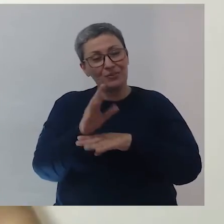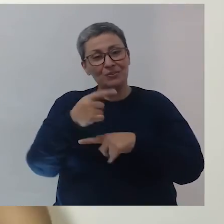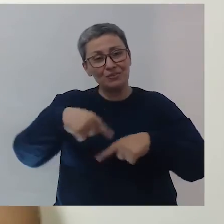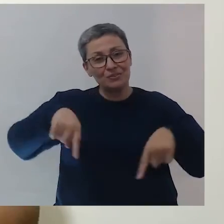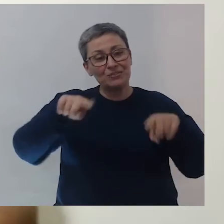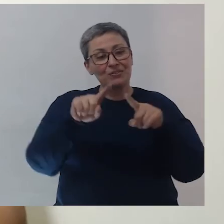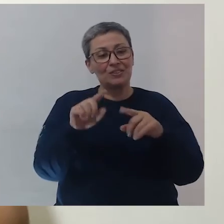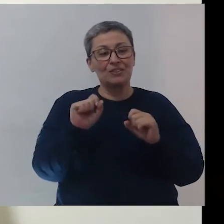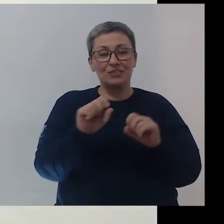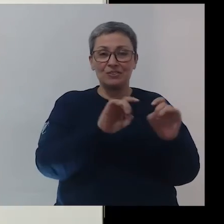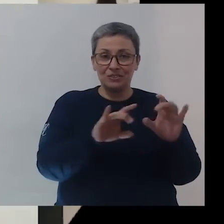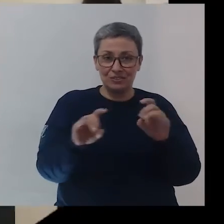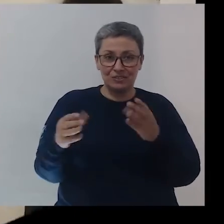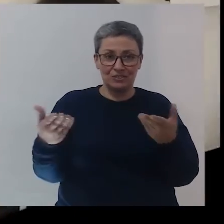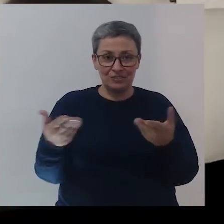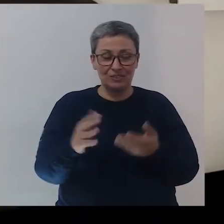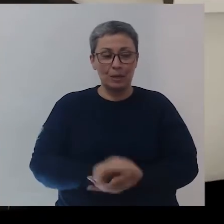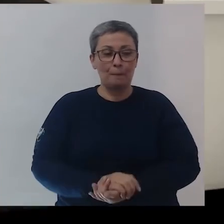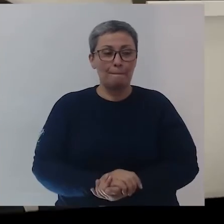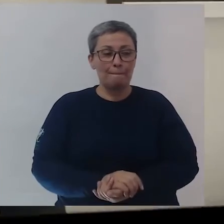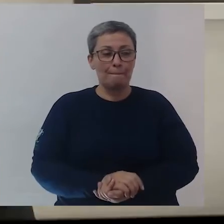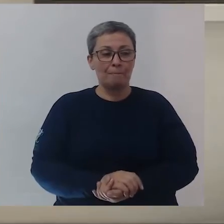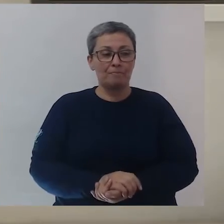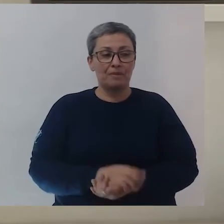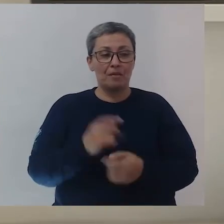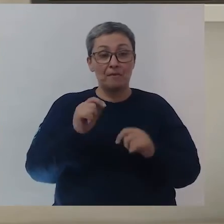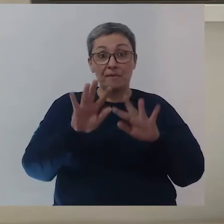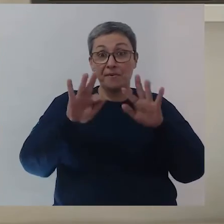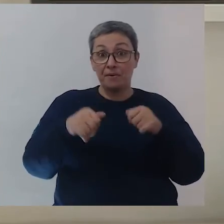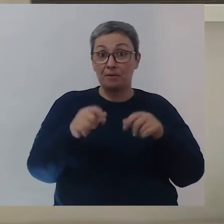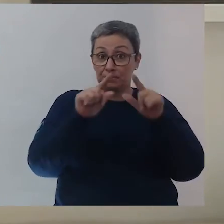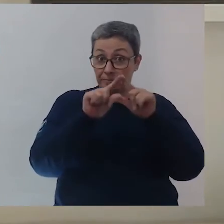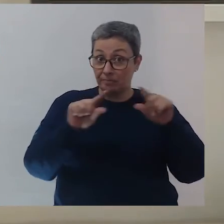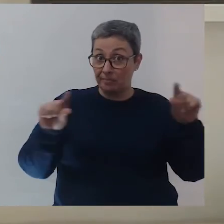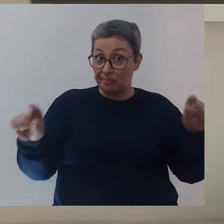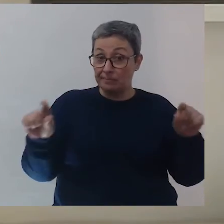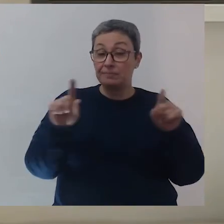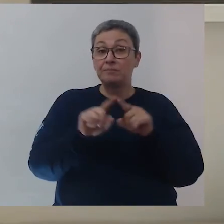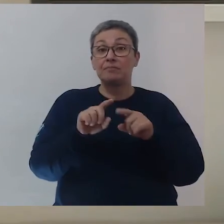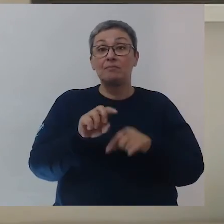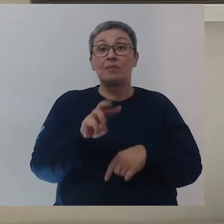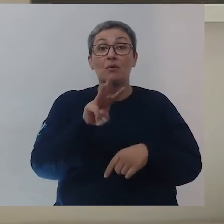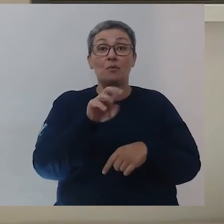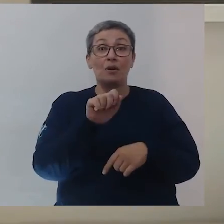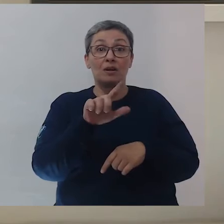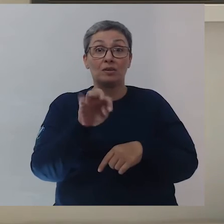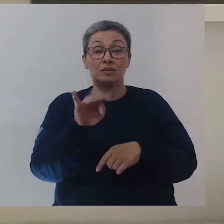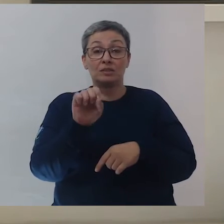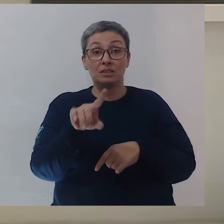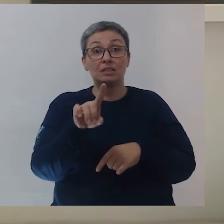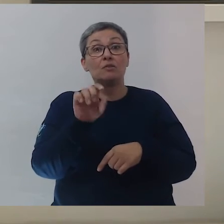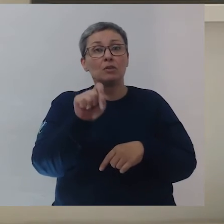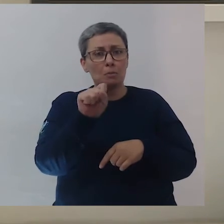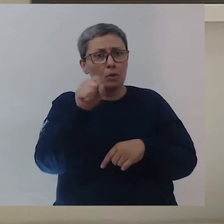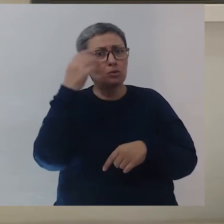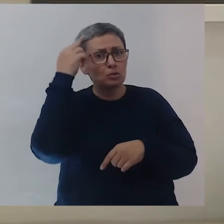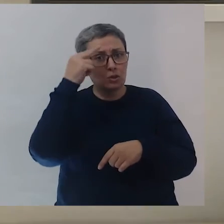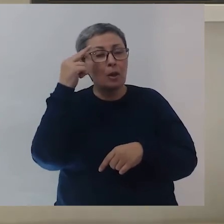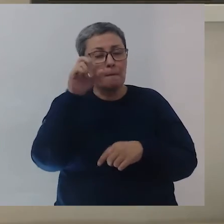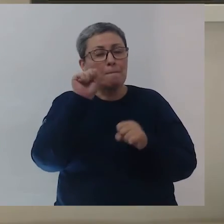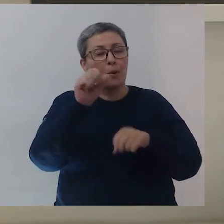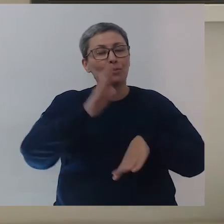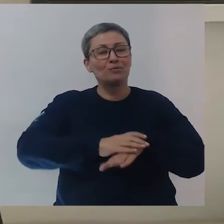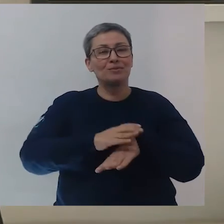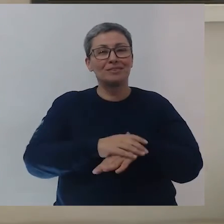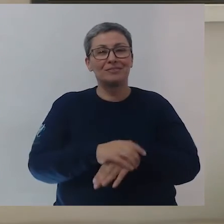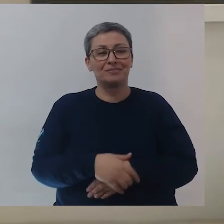com o dia a dia de vocês. Eu vou terminar com uma frase do Walt Disney que ele disse. Se você pode sonhar, você pode